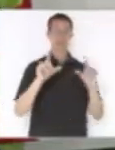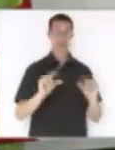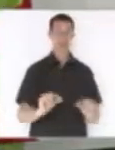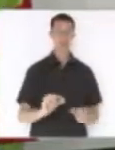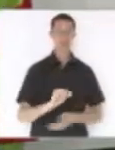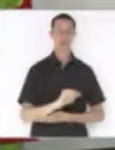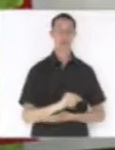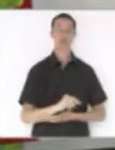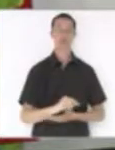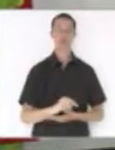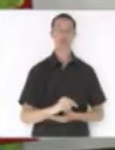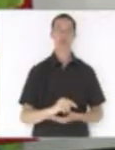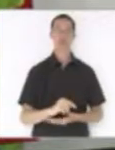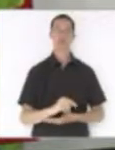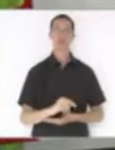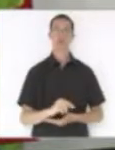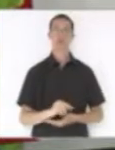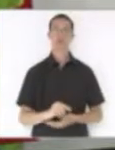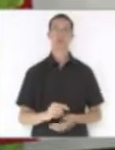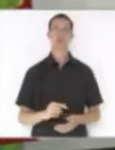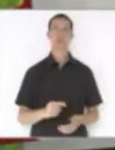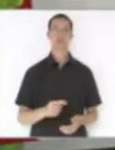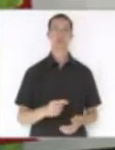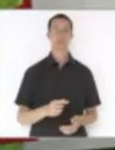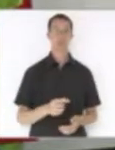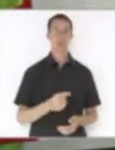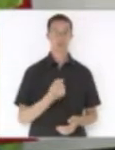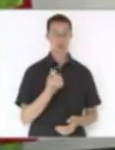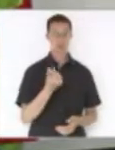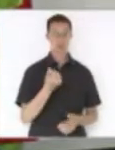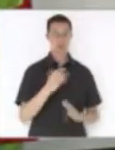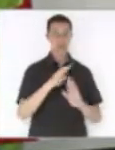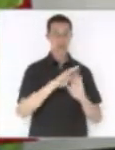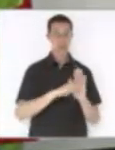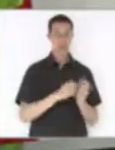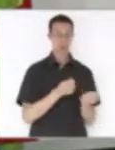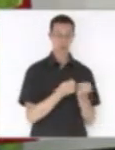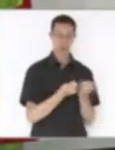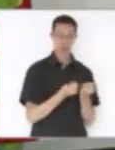e, portanto, coloca no caixa esse recurso nesse ano.